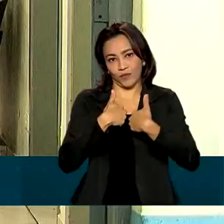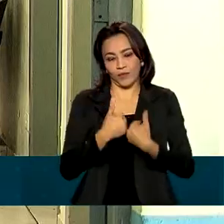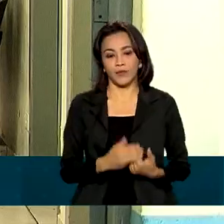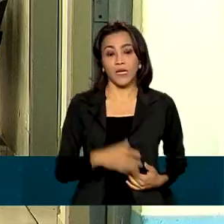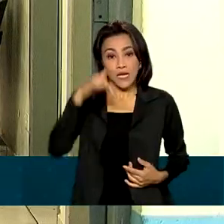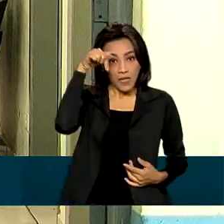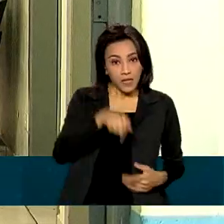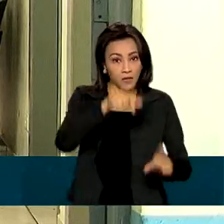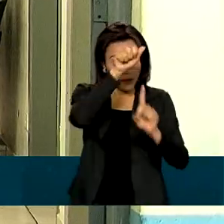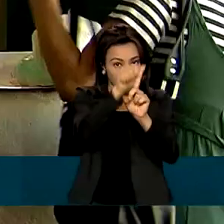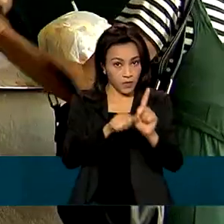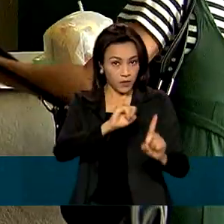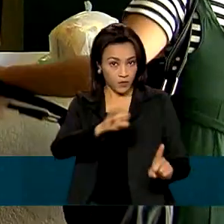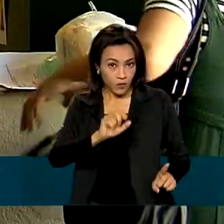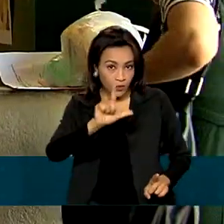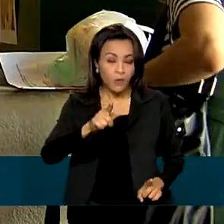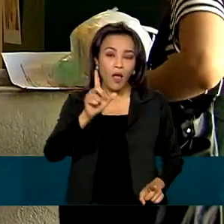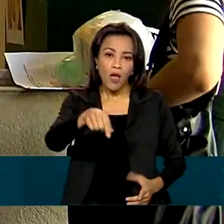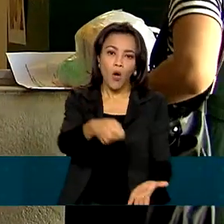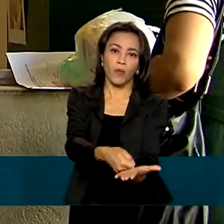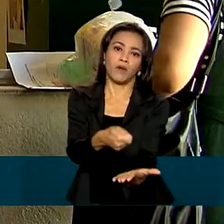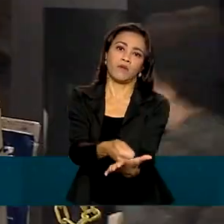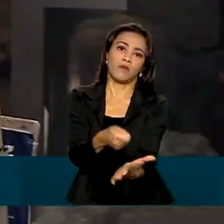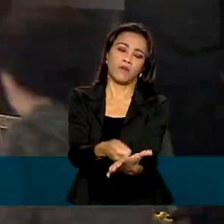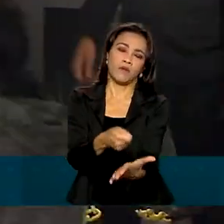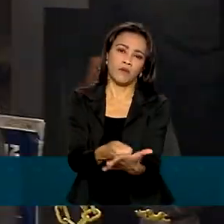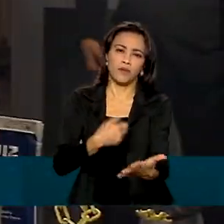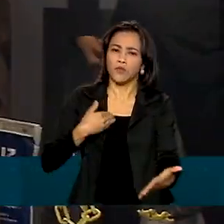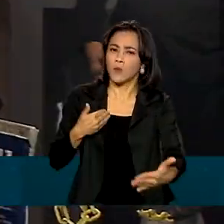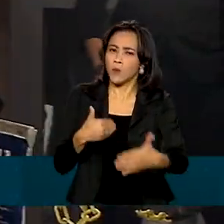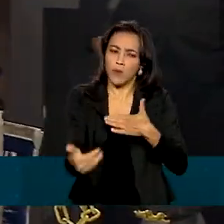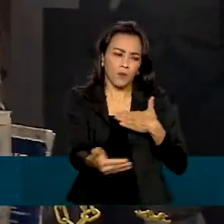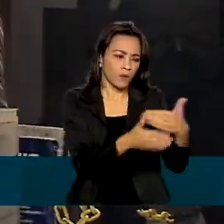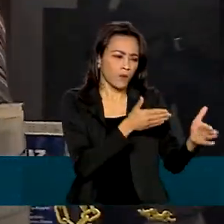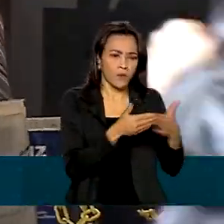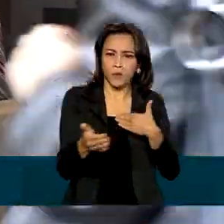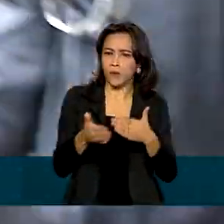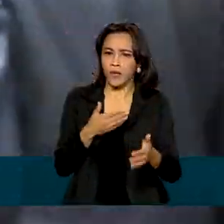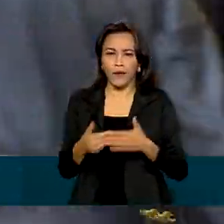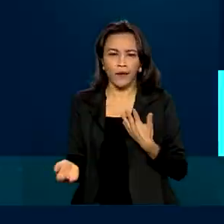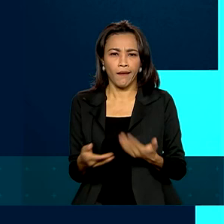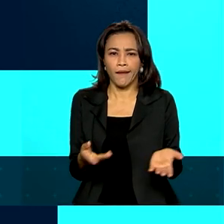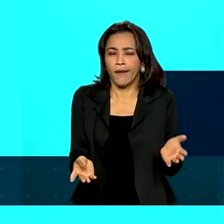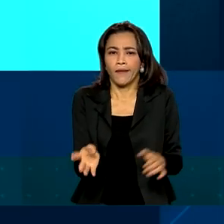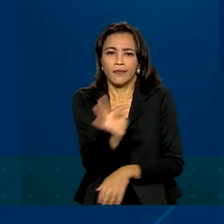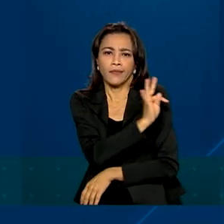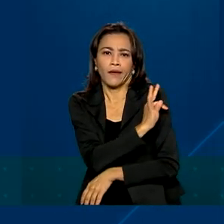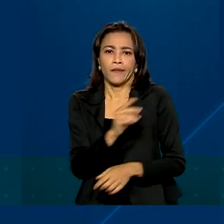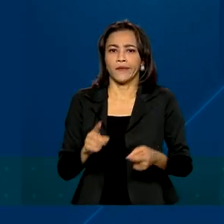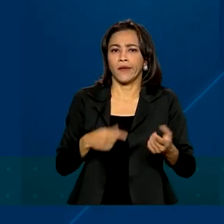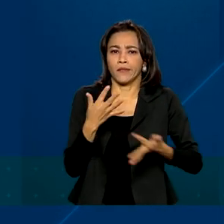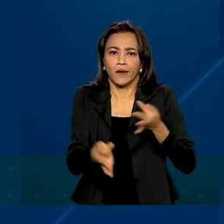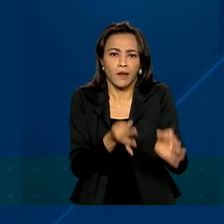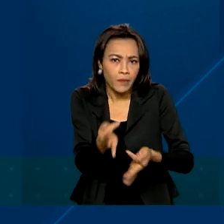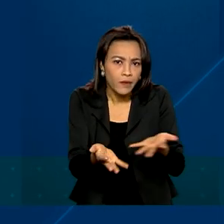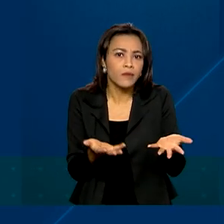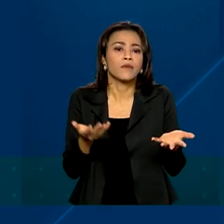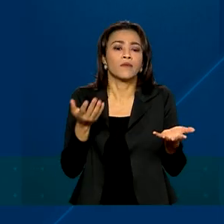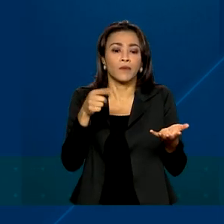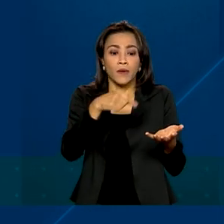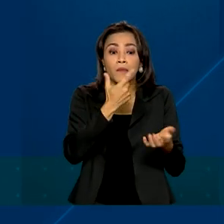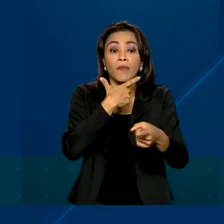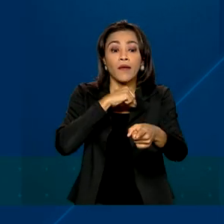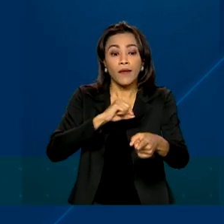mês, passa a ser obrigatória a cobertura de qualquer técnica indicada pelo médico para o tratamento do